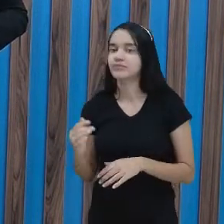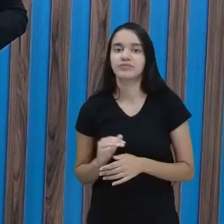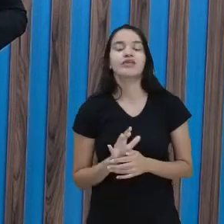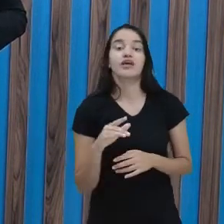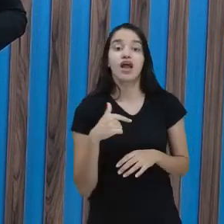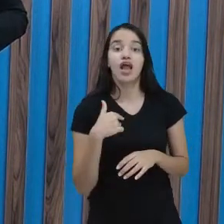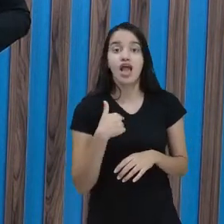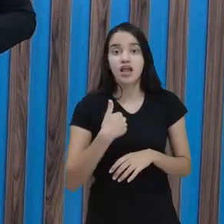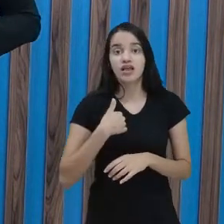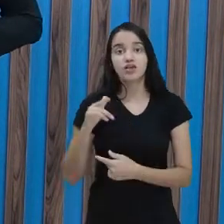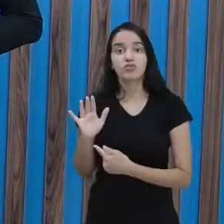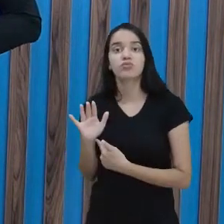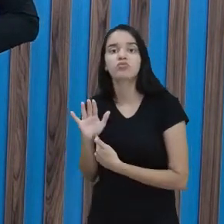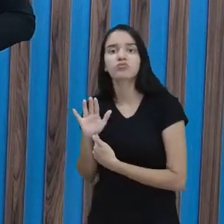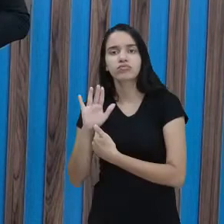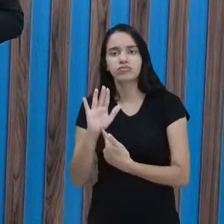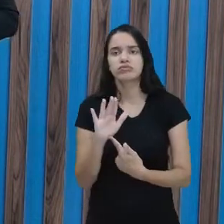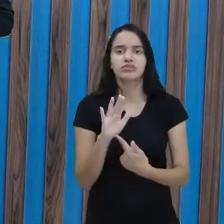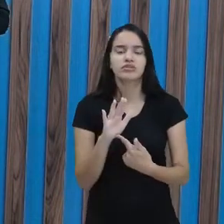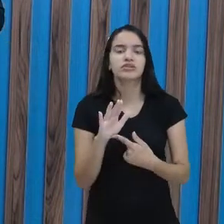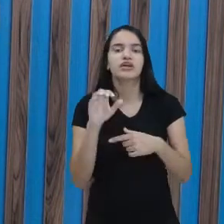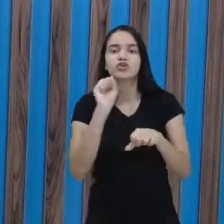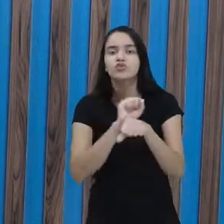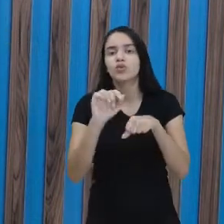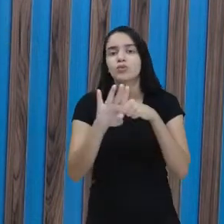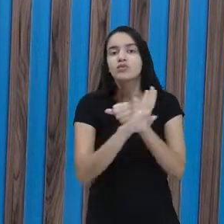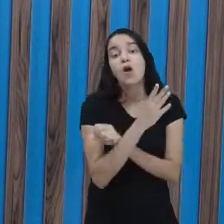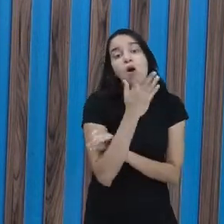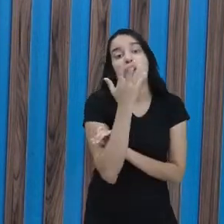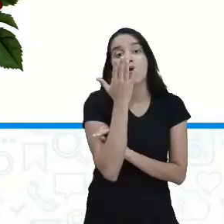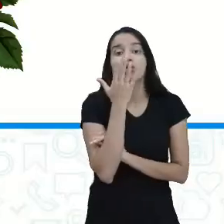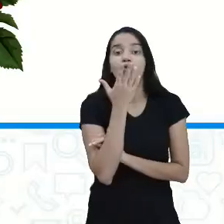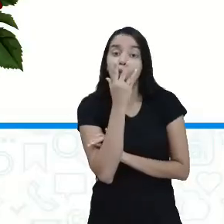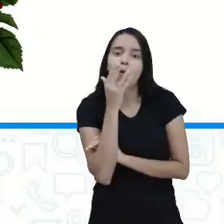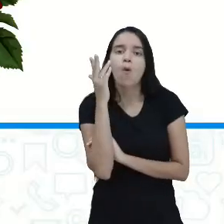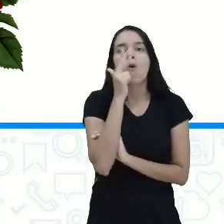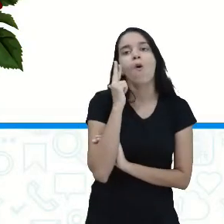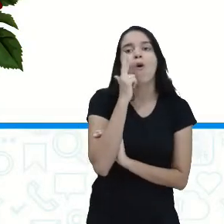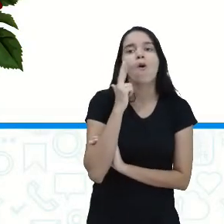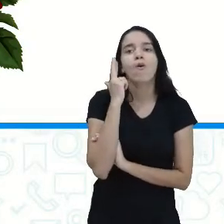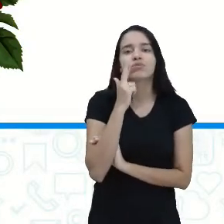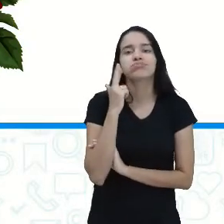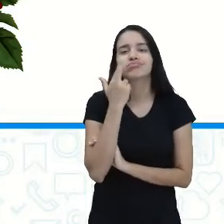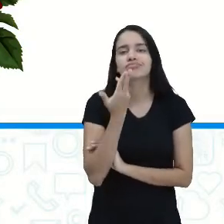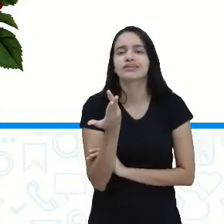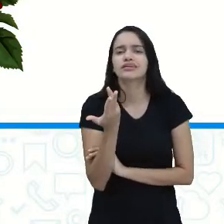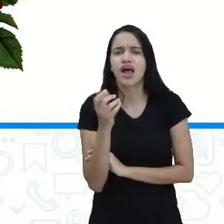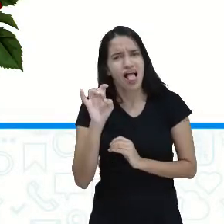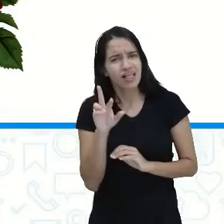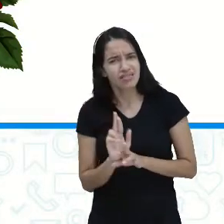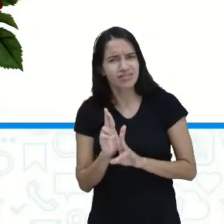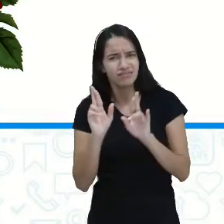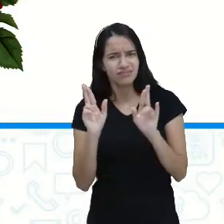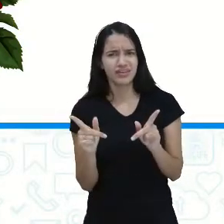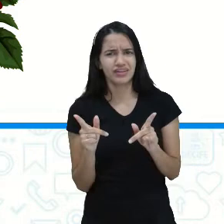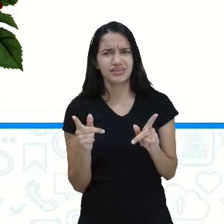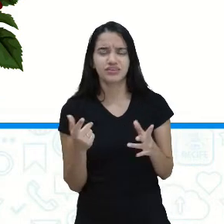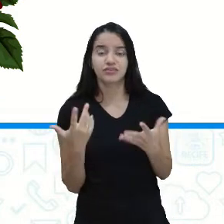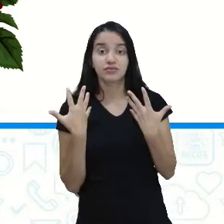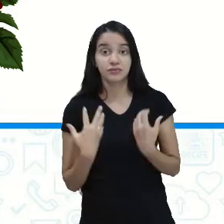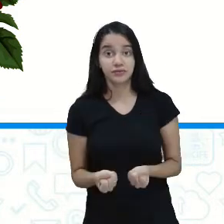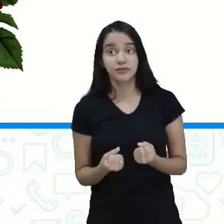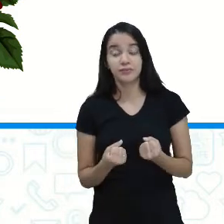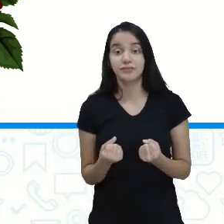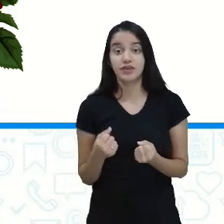eu trouxe um substantivo. Rosa. Só que essas rosas são diferentes. Vamos,